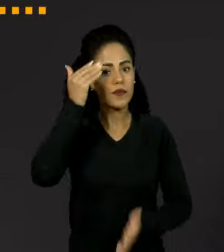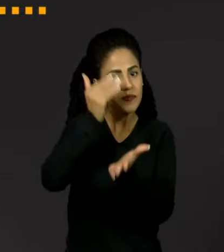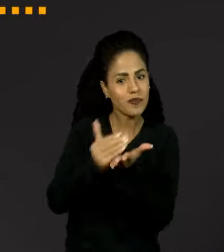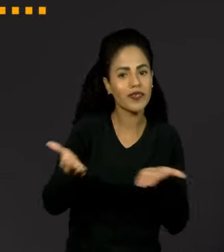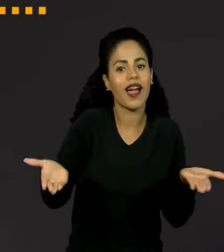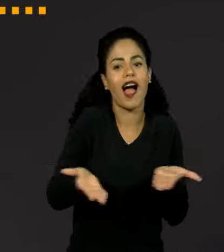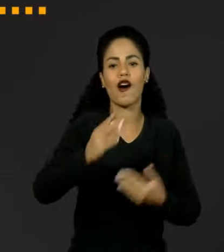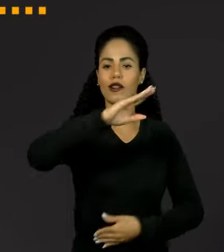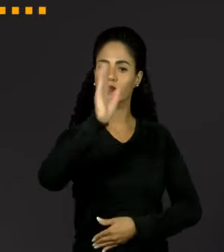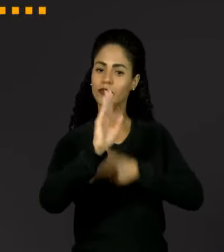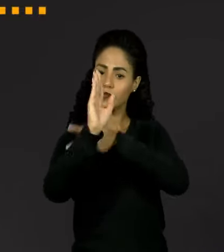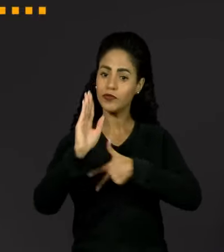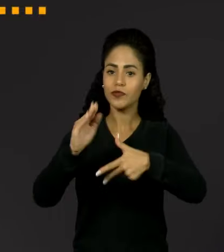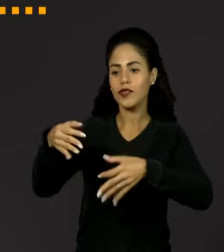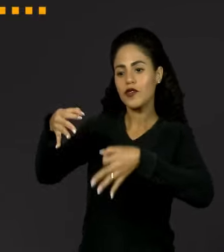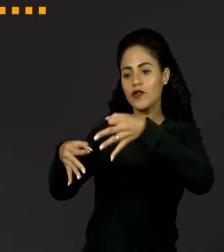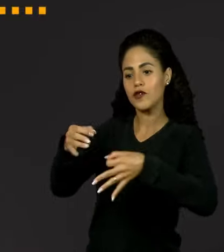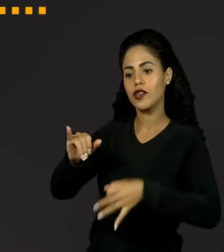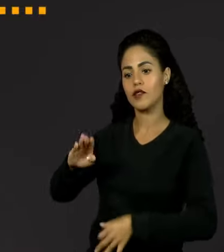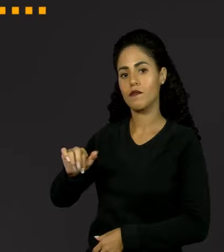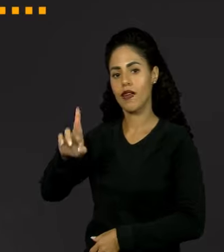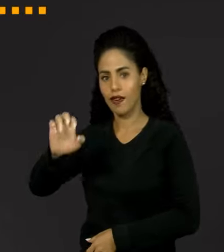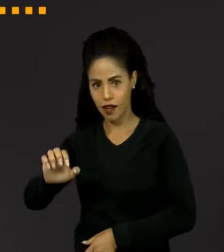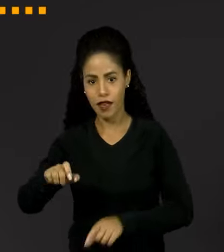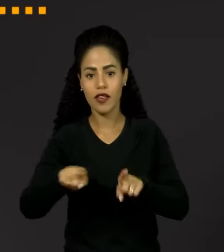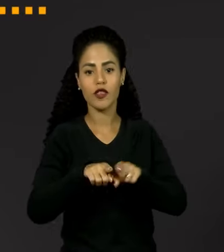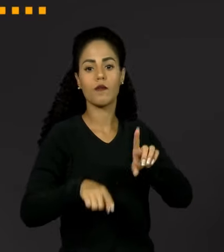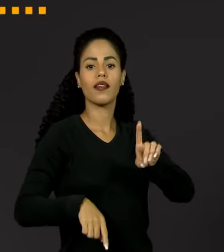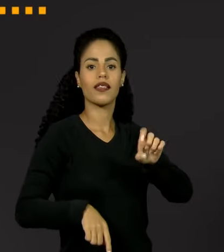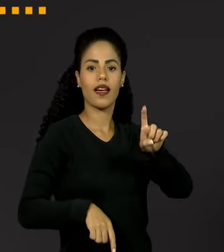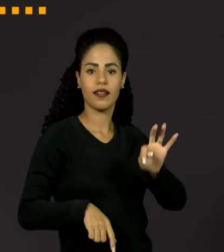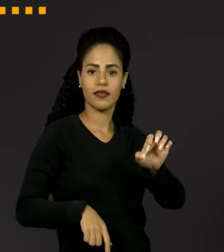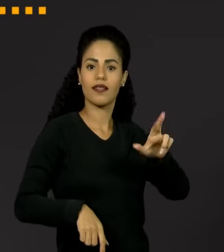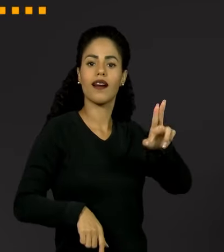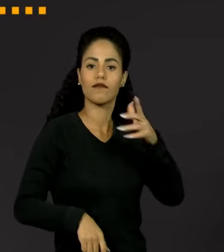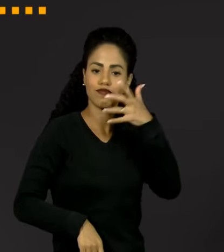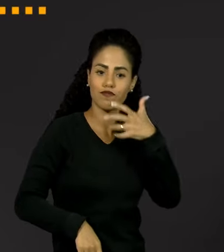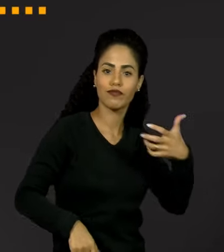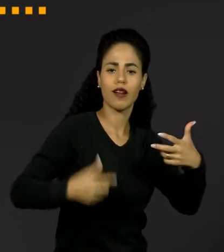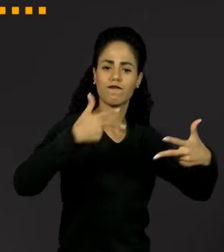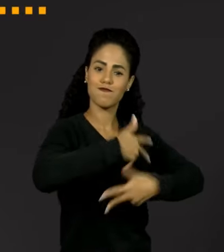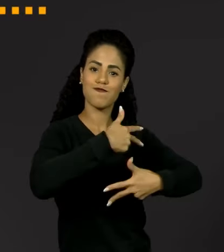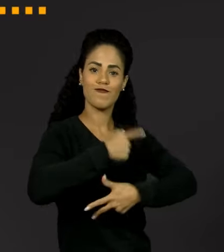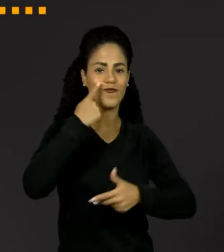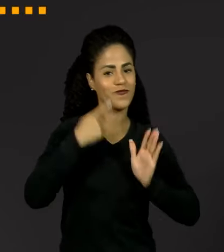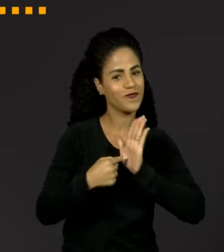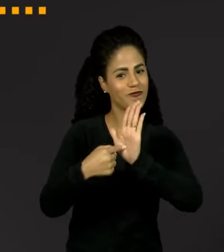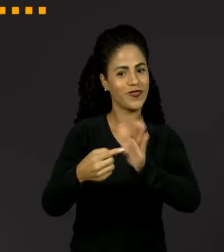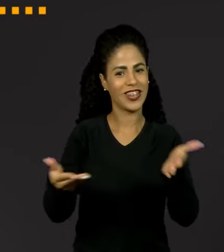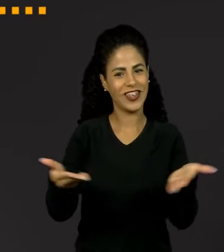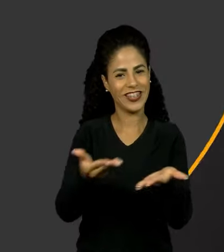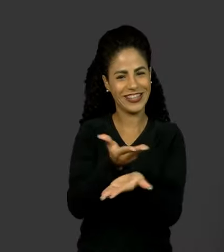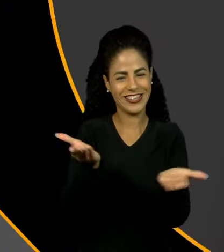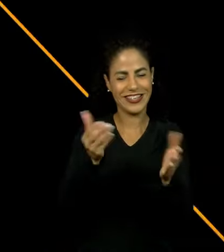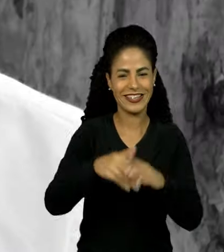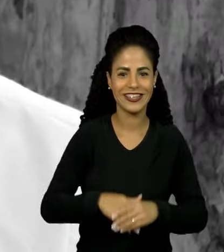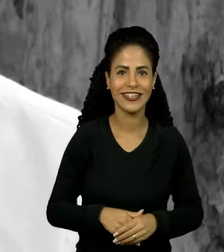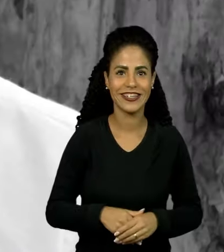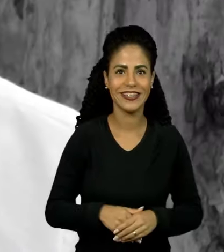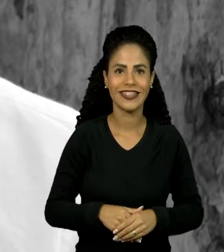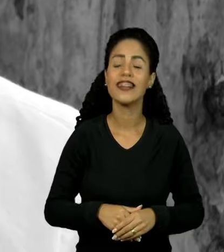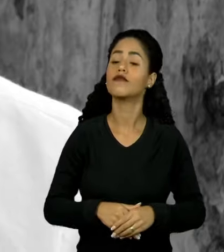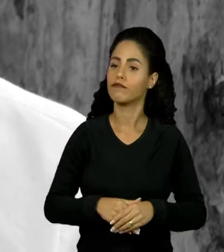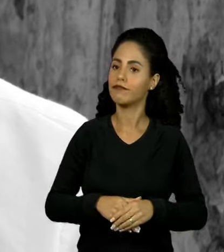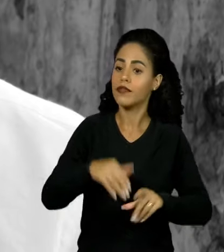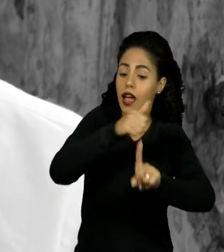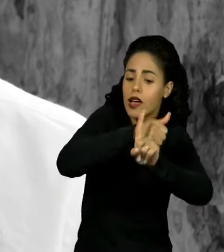de agora, o juiz Iberê de Castro Dias e o rapper Dexter mostram a cara para o Brasil. A sociedade